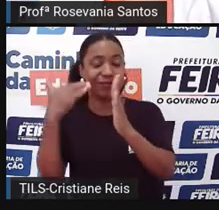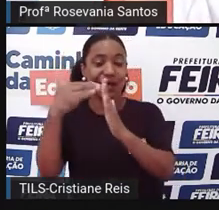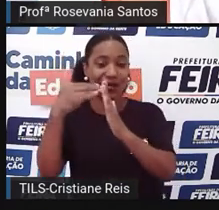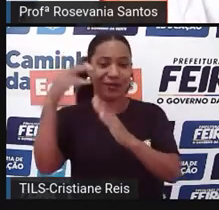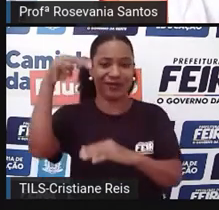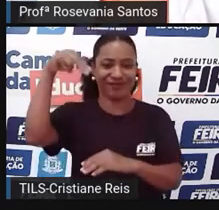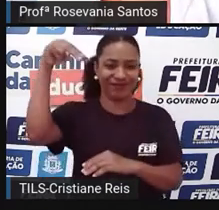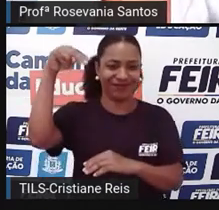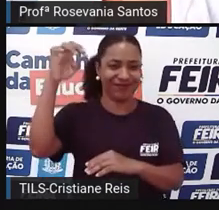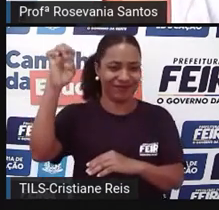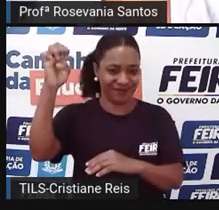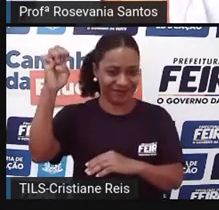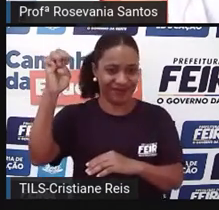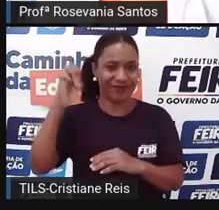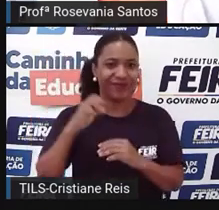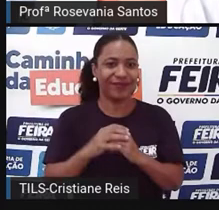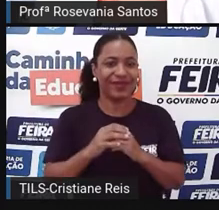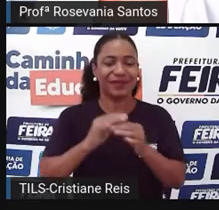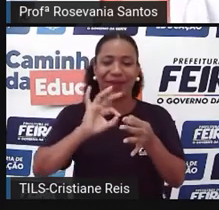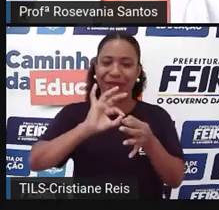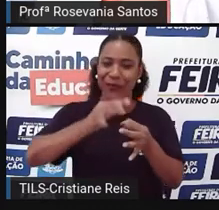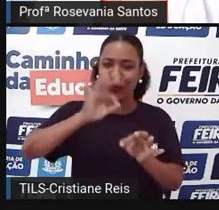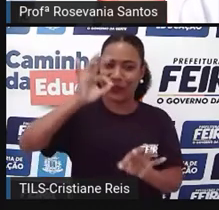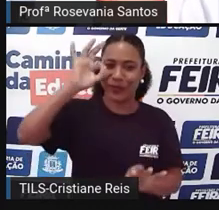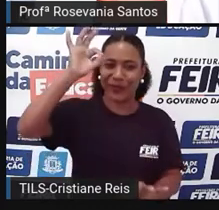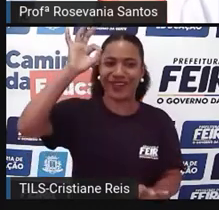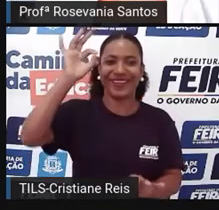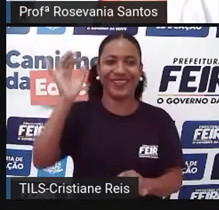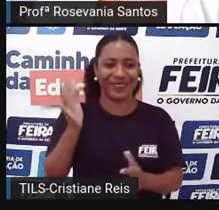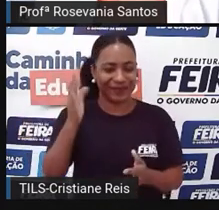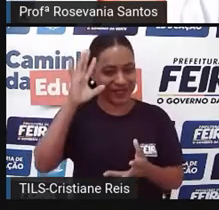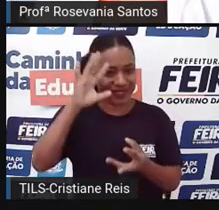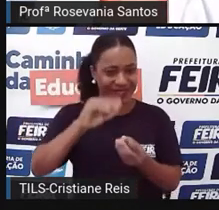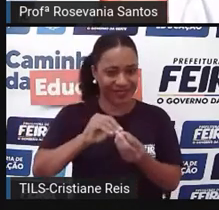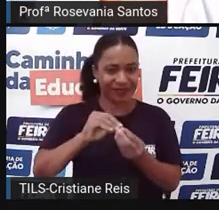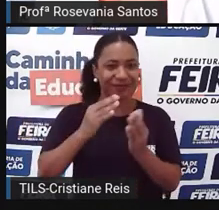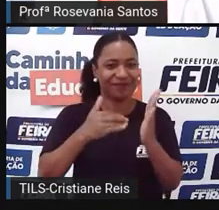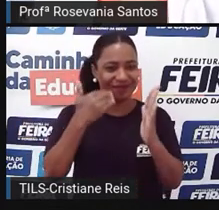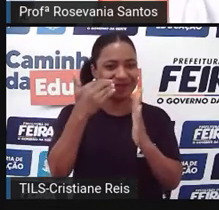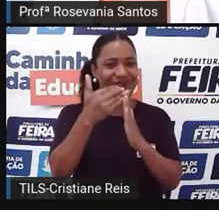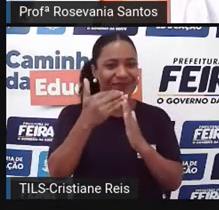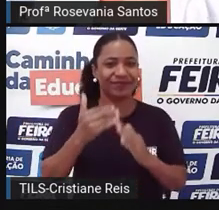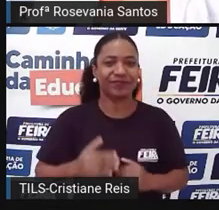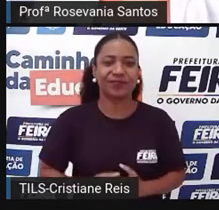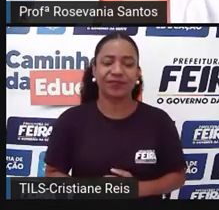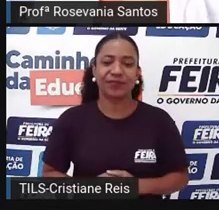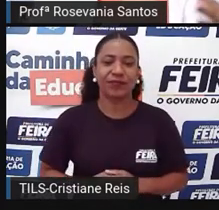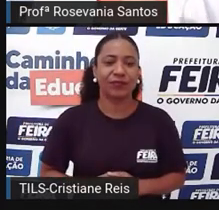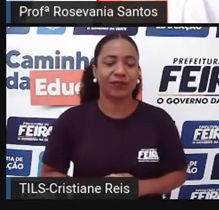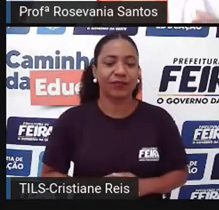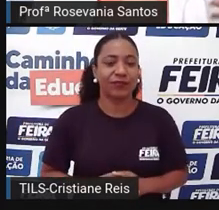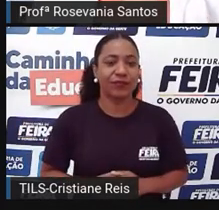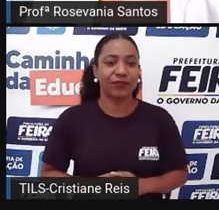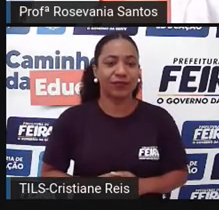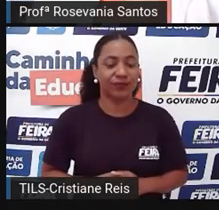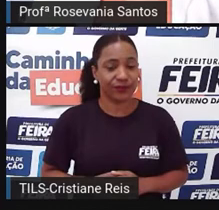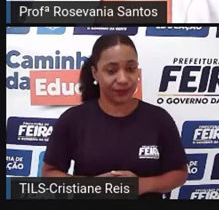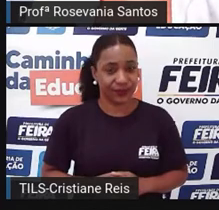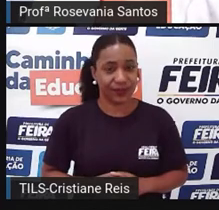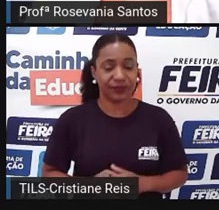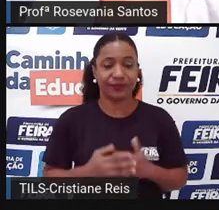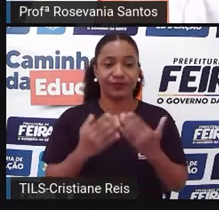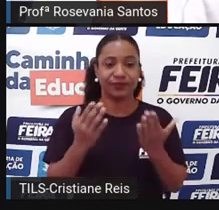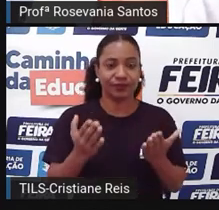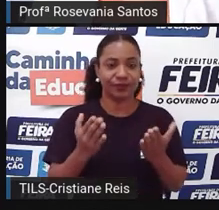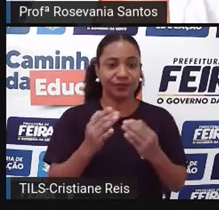Só para a gente entender, eu falei que a prono ia se estender muito e acabou se estendendo um pouquinho nessa parte. Então, como eu falei lá que